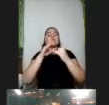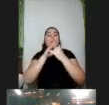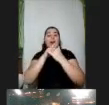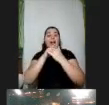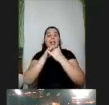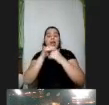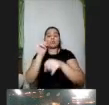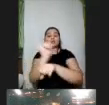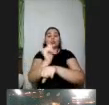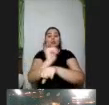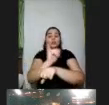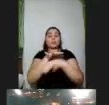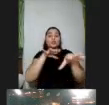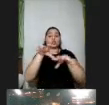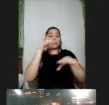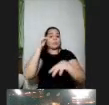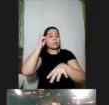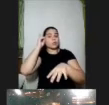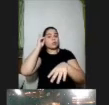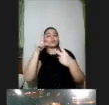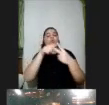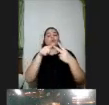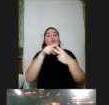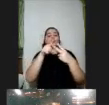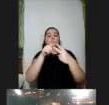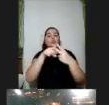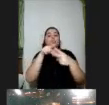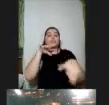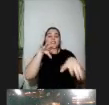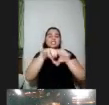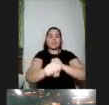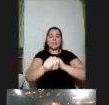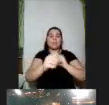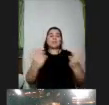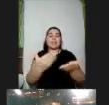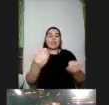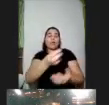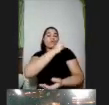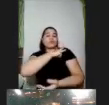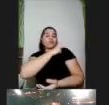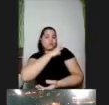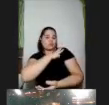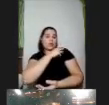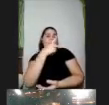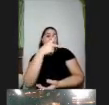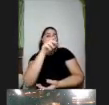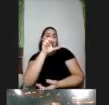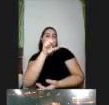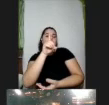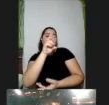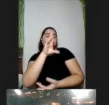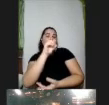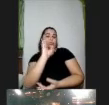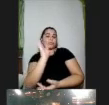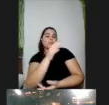Pedro e Rodrigo estão se formando esse ano no ensino médio eu pedi para a Ana Cláudia que é a mãe do Pedro para me mandar uma foto do Pedro e